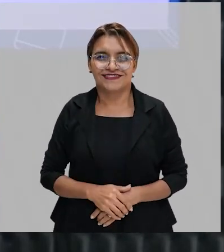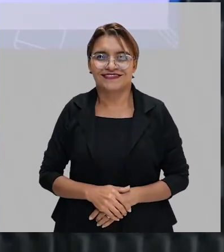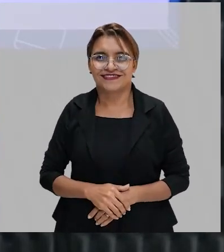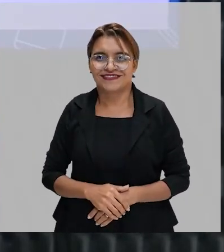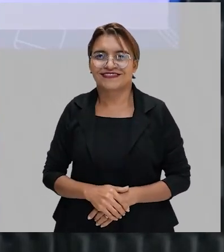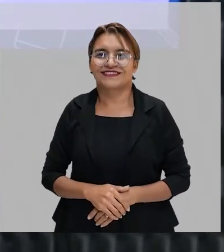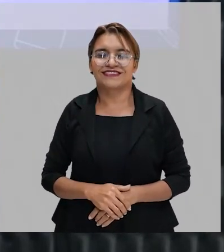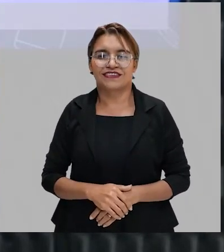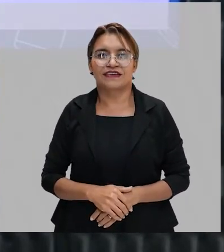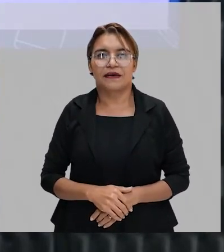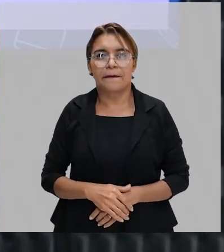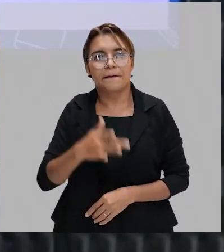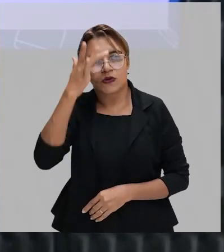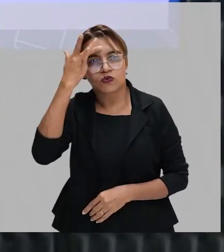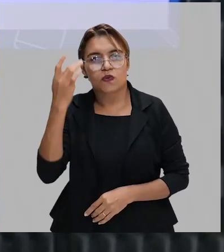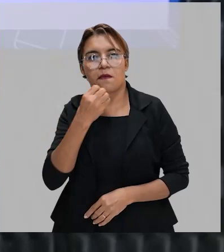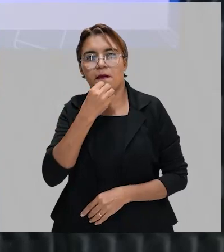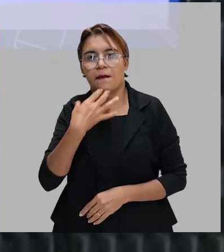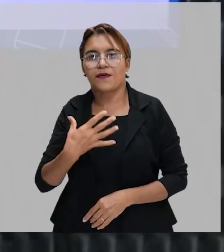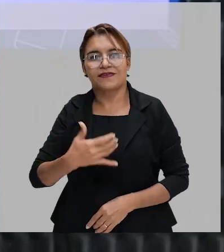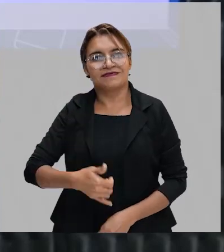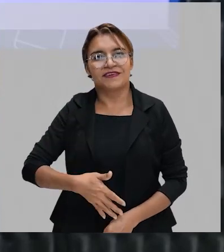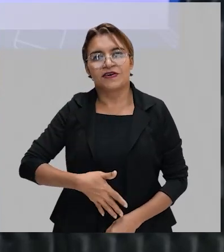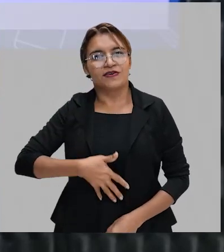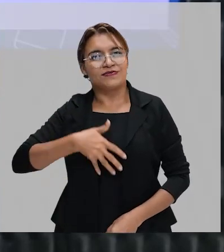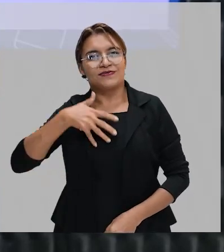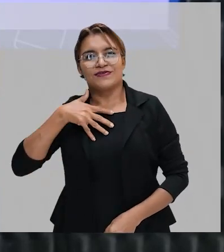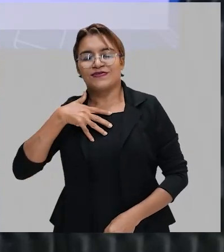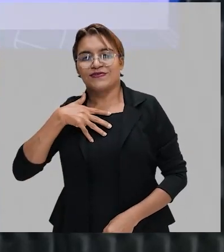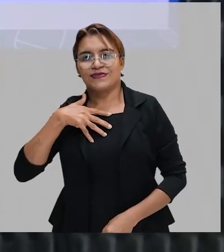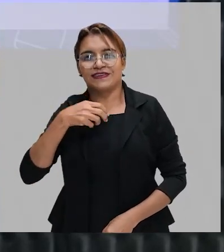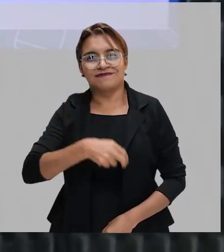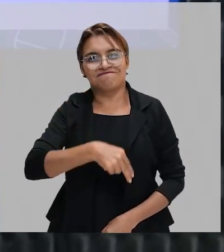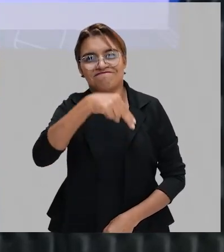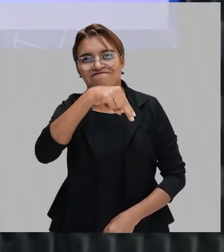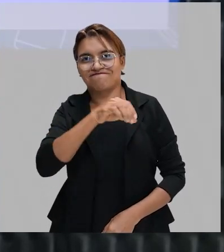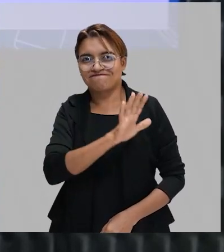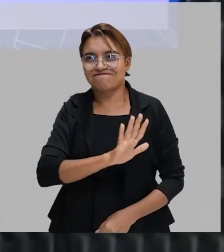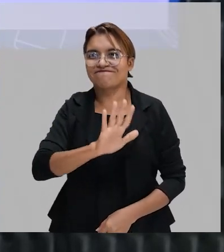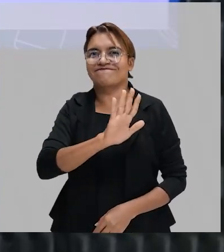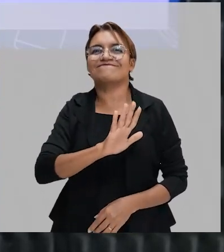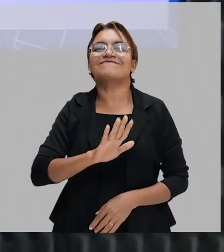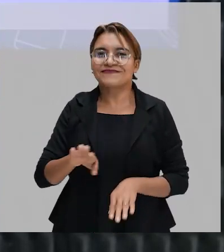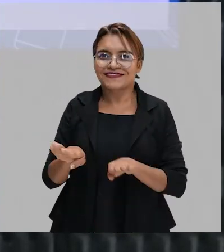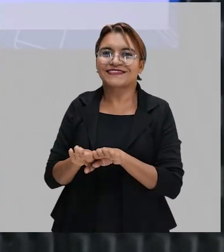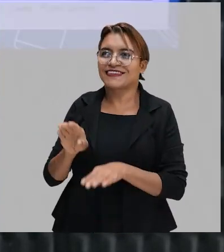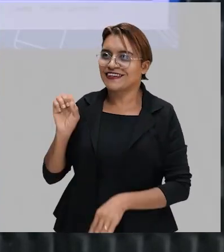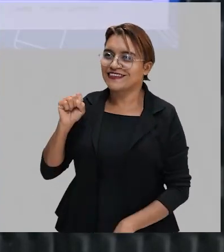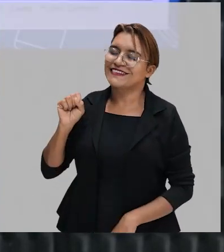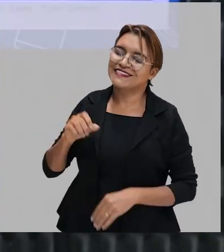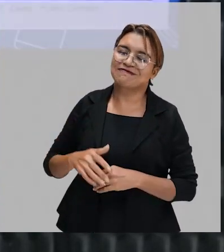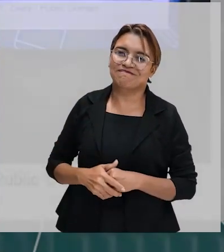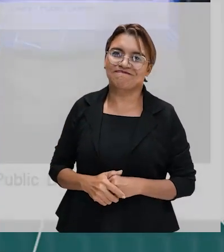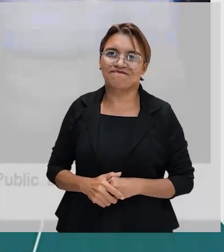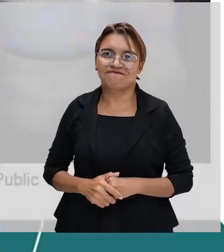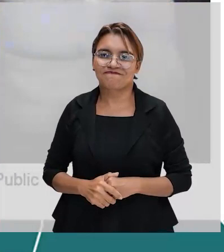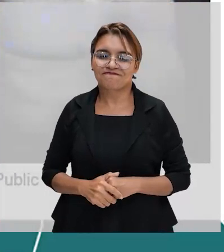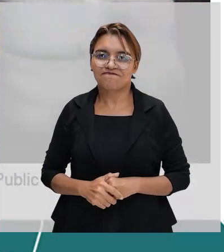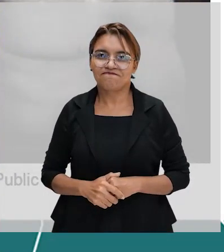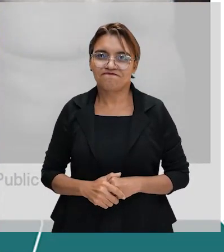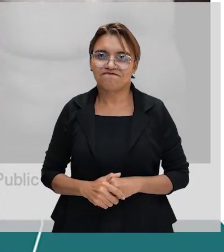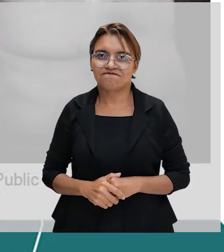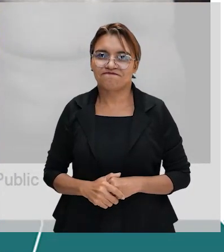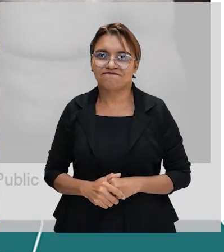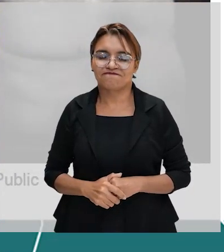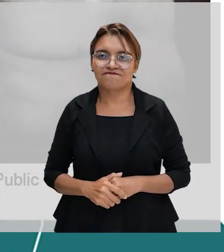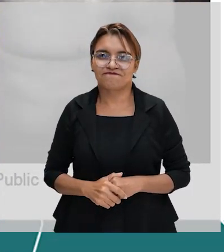Nordestino é gente boa. Tenho muito orgulho de ser nordestina. Também, né? Na Iris. Com certeza. Então,